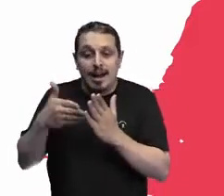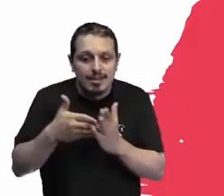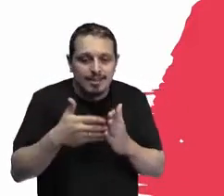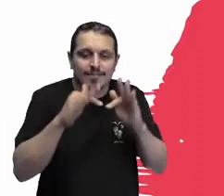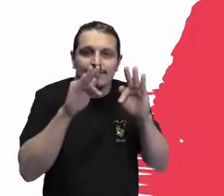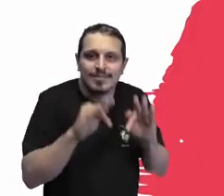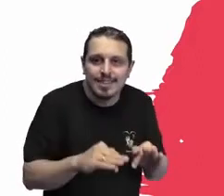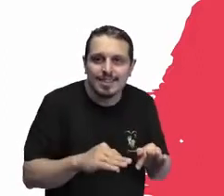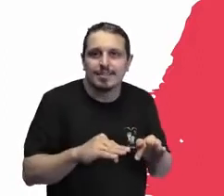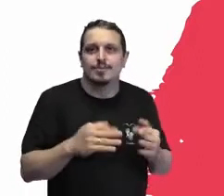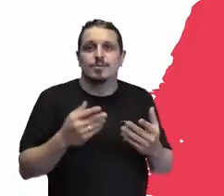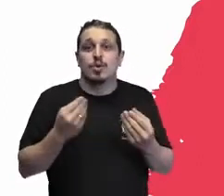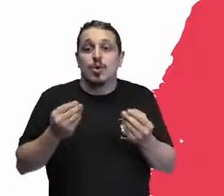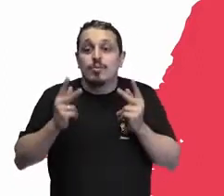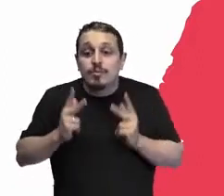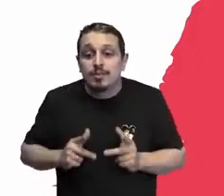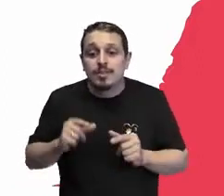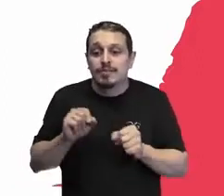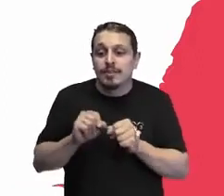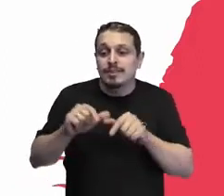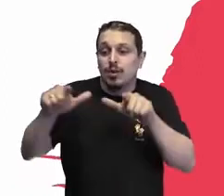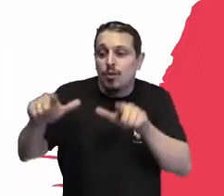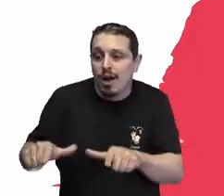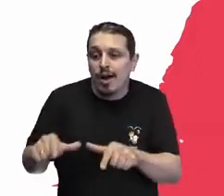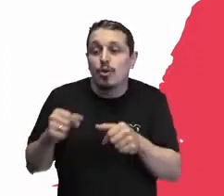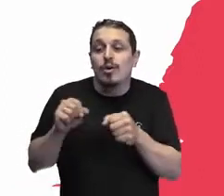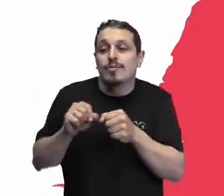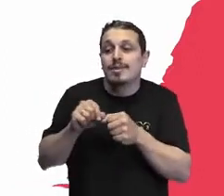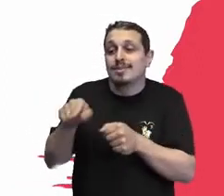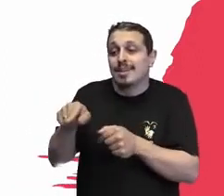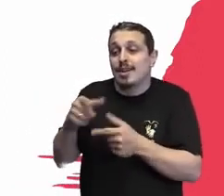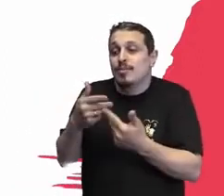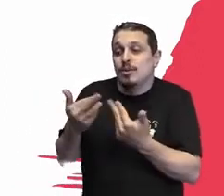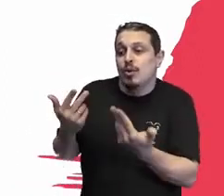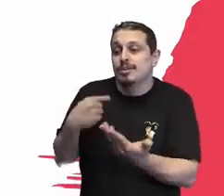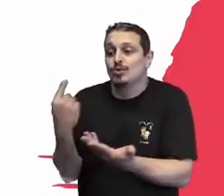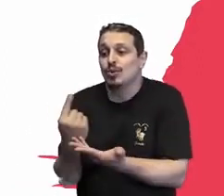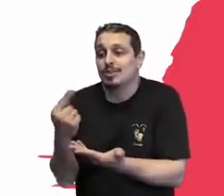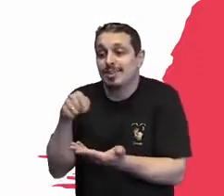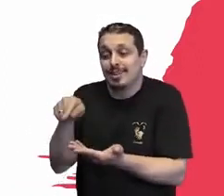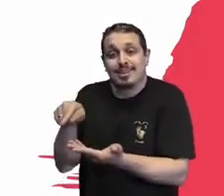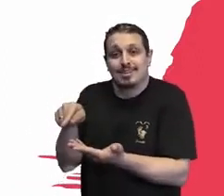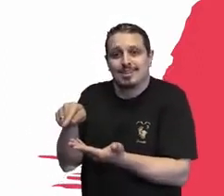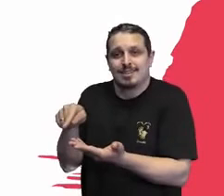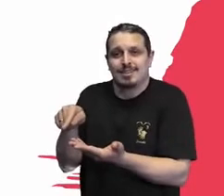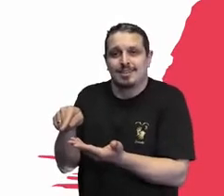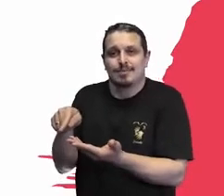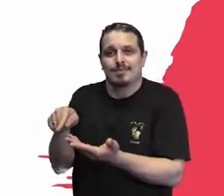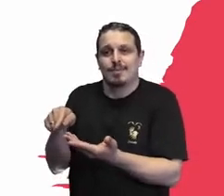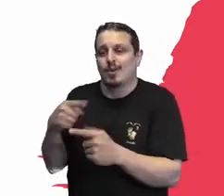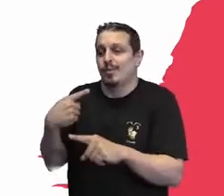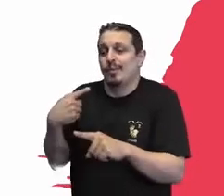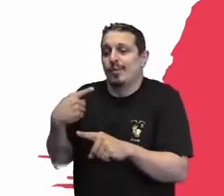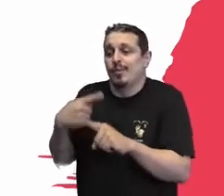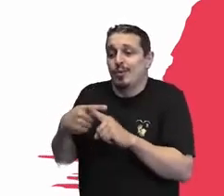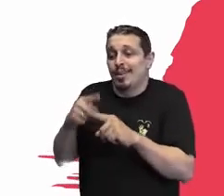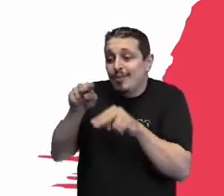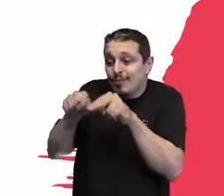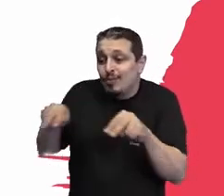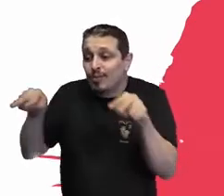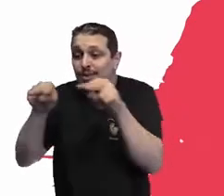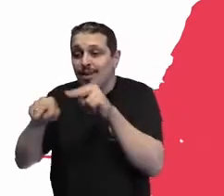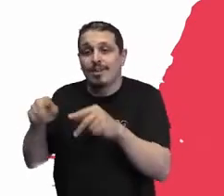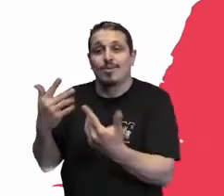não tem os pais para cuidar, quando a pessoa ficou sozinha. Basta ler a tipificação da residência inclusiva, que é a